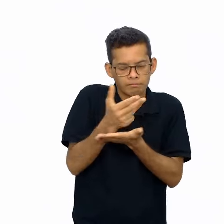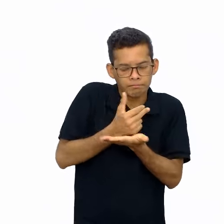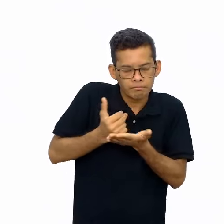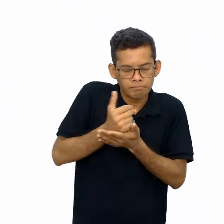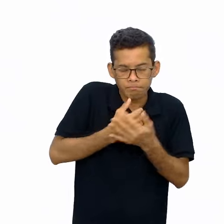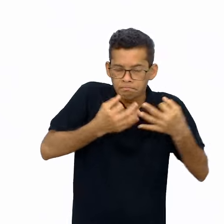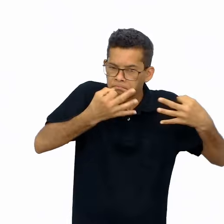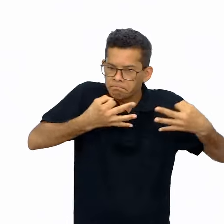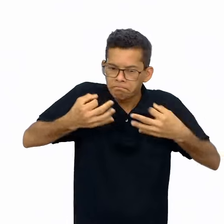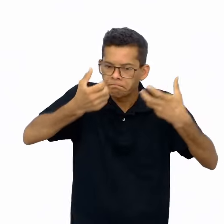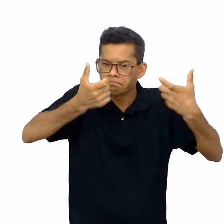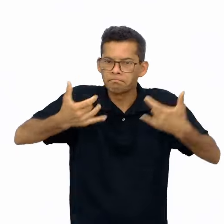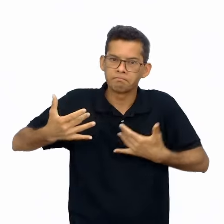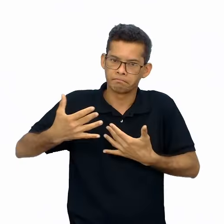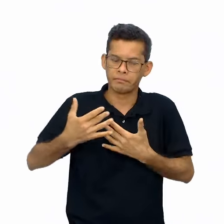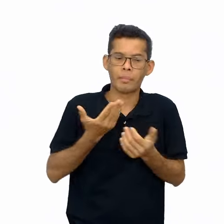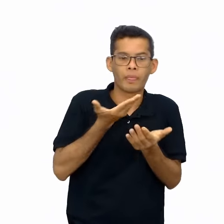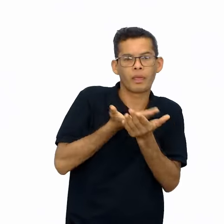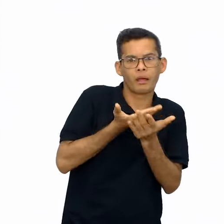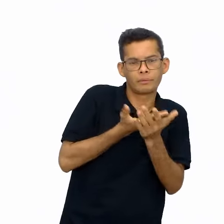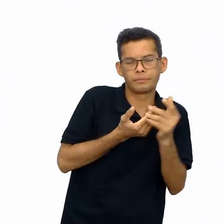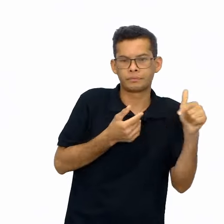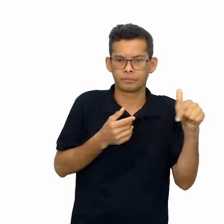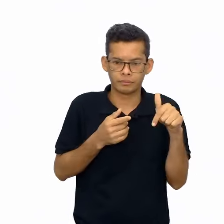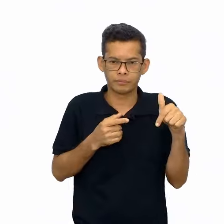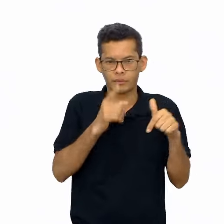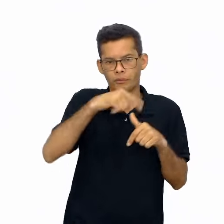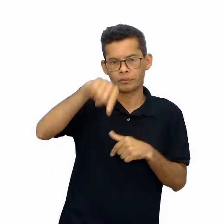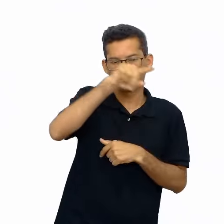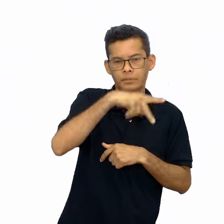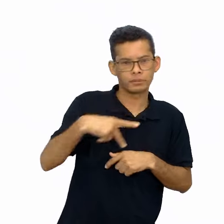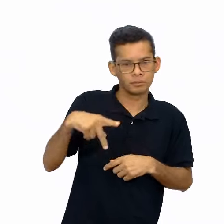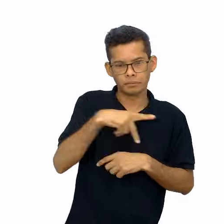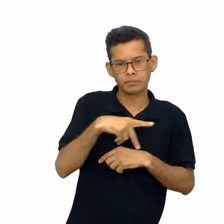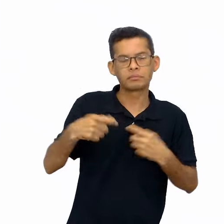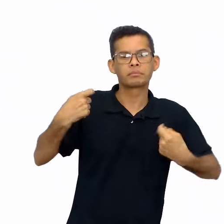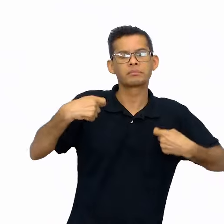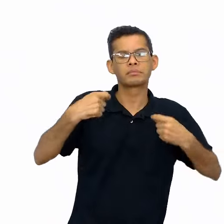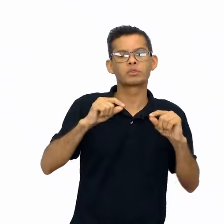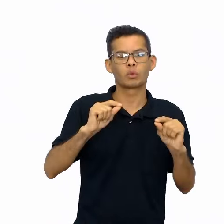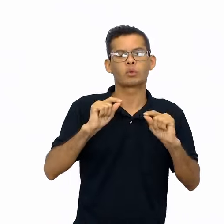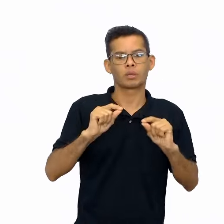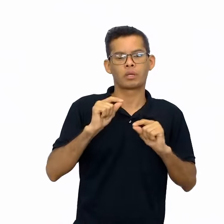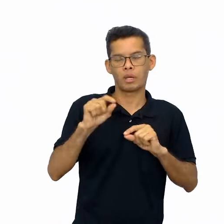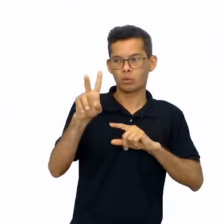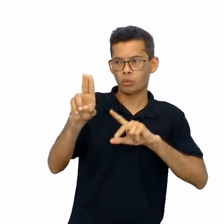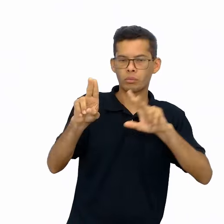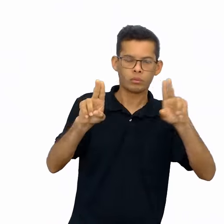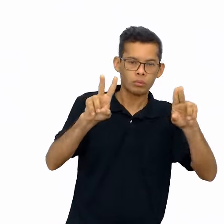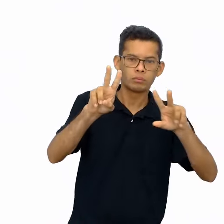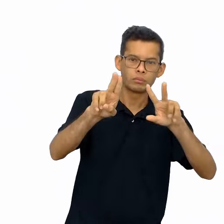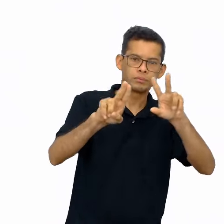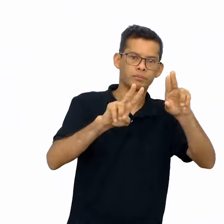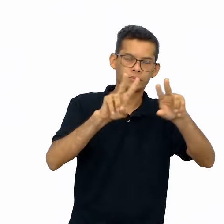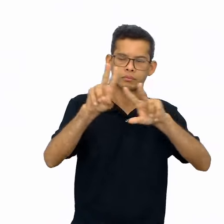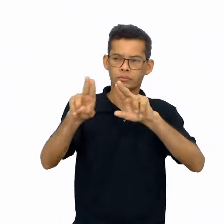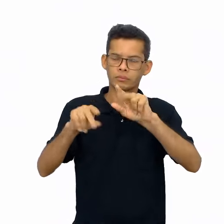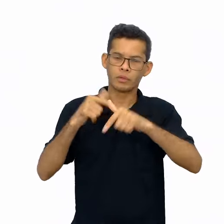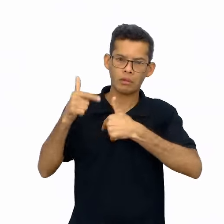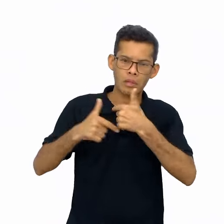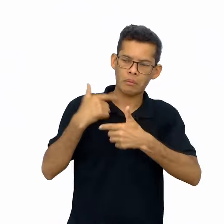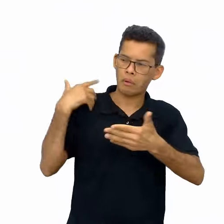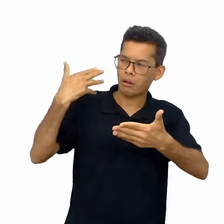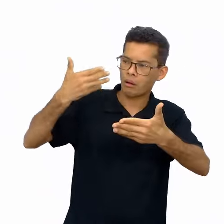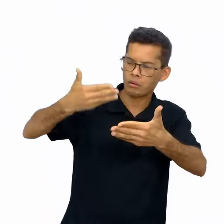Para a aula 7, você, professor ou professora, deve formar novas duplas para que o trabalho realizado até o momento